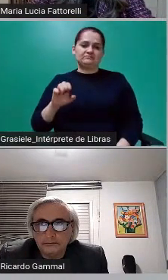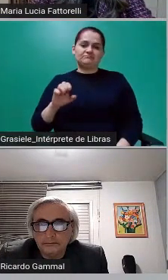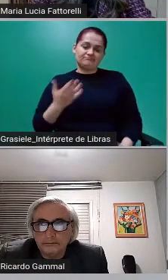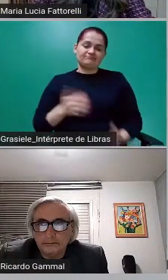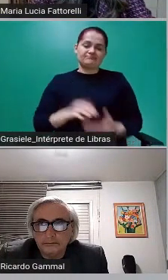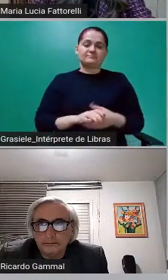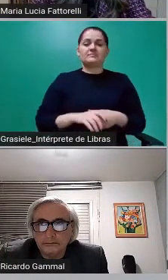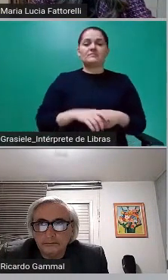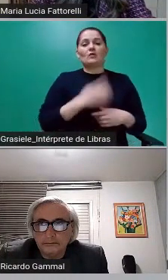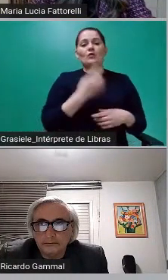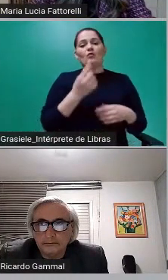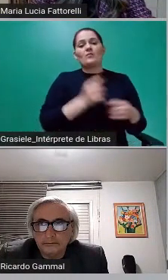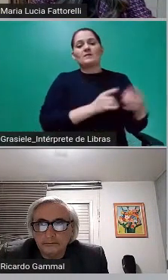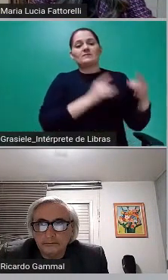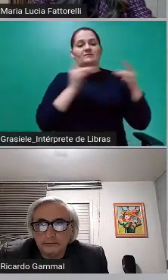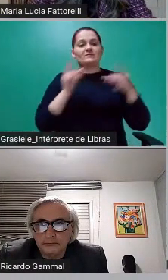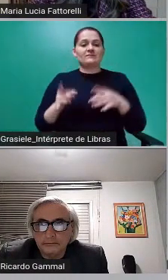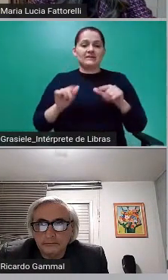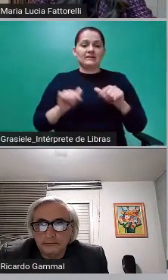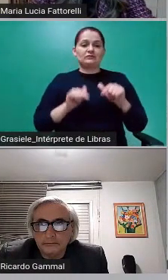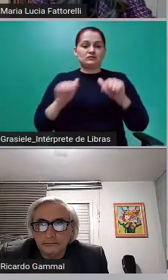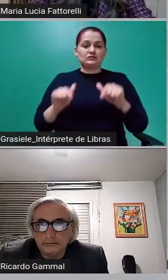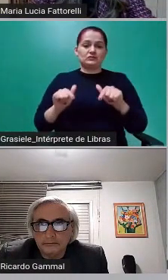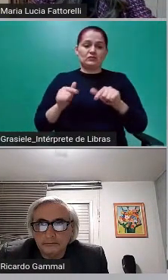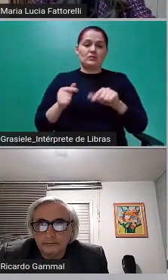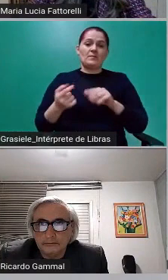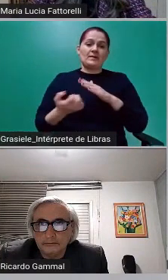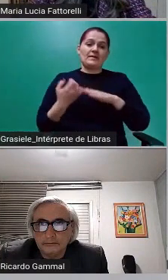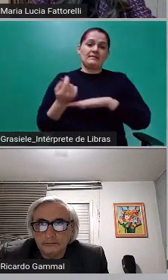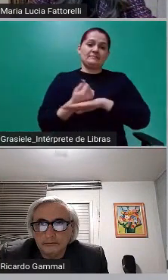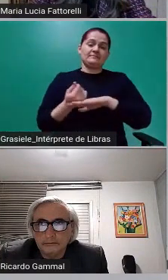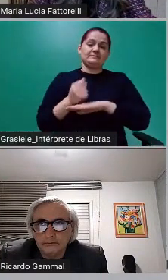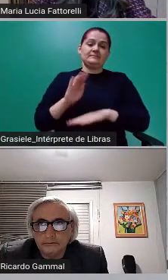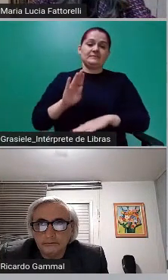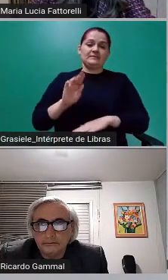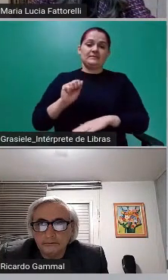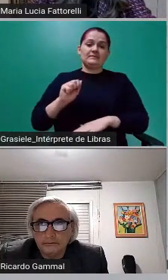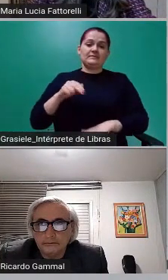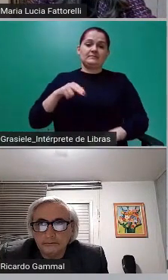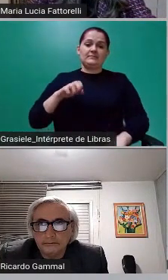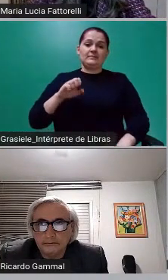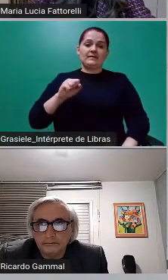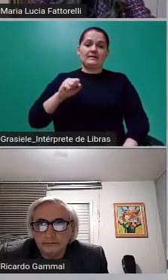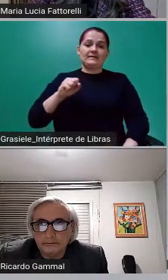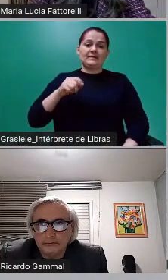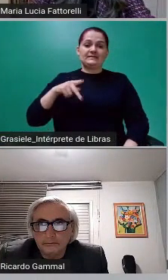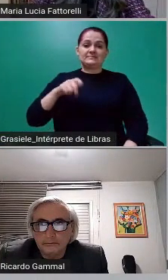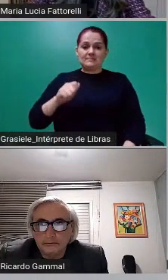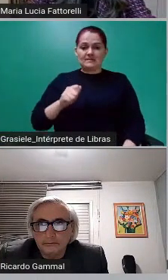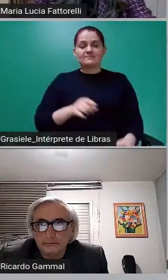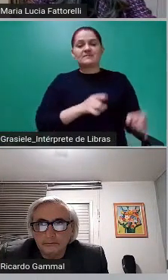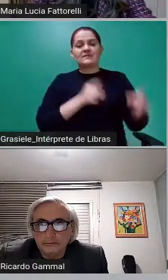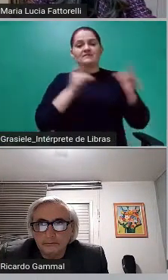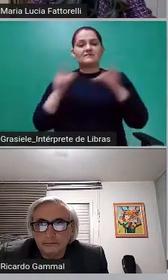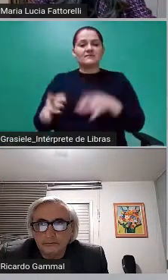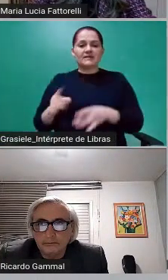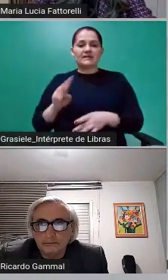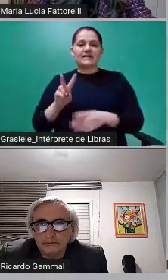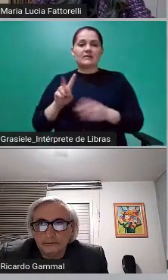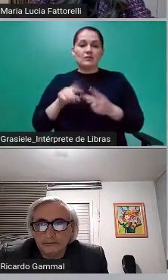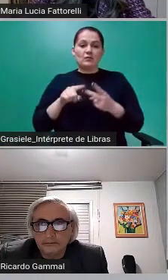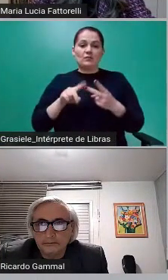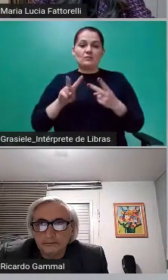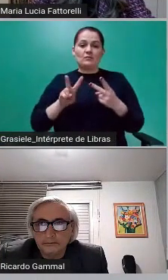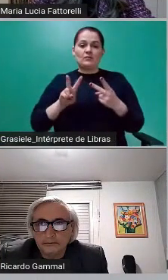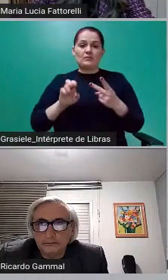corretora Banespa, ela vendeu títulos para o Banco Vetor, que vendeu para o Valor DTVM, que vendeu para o